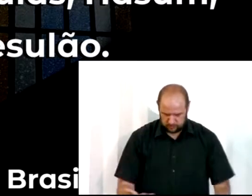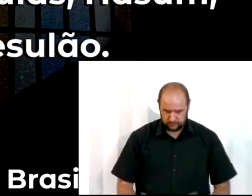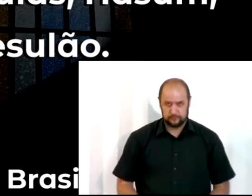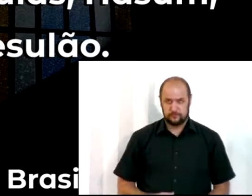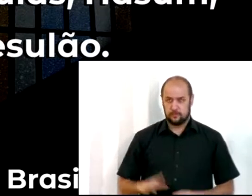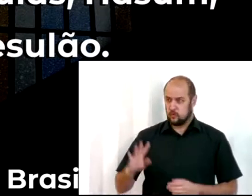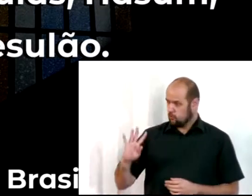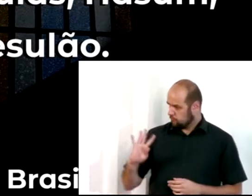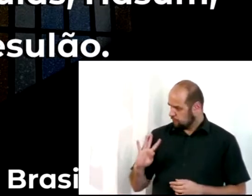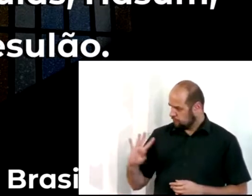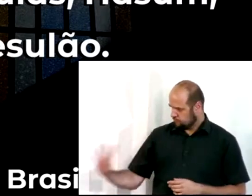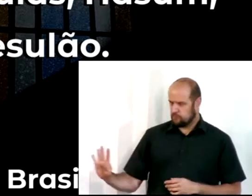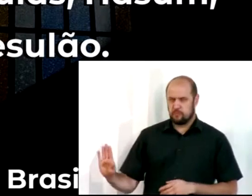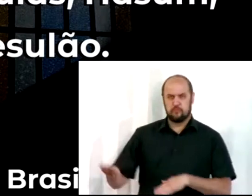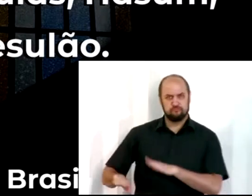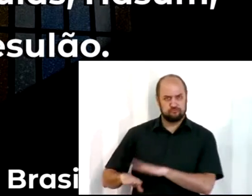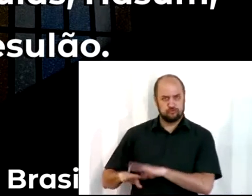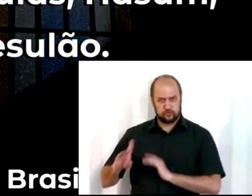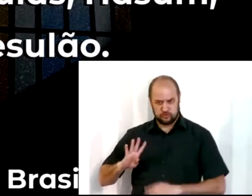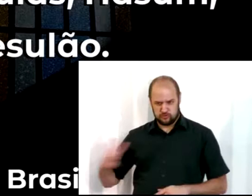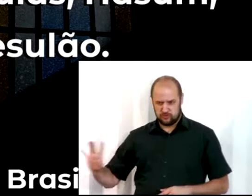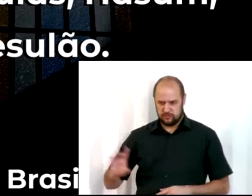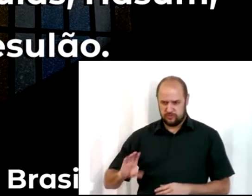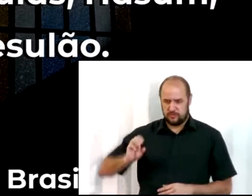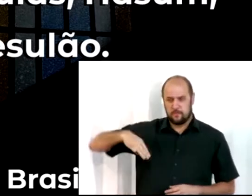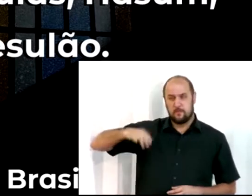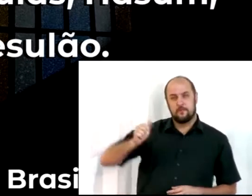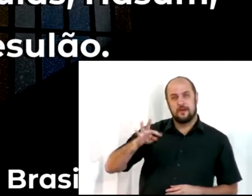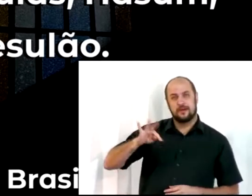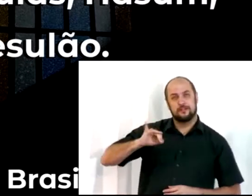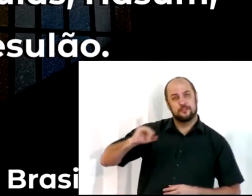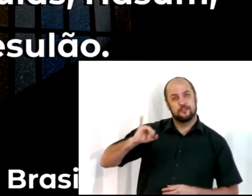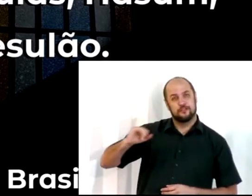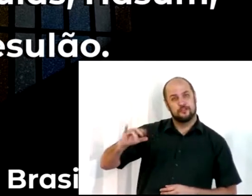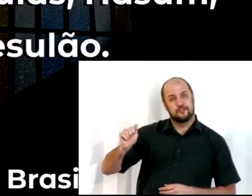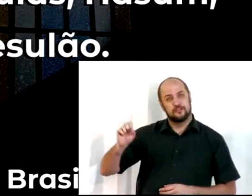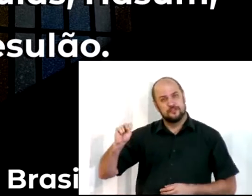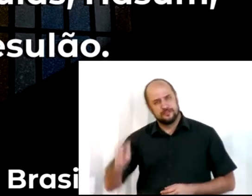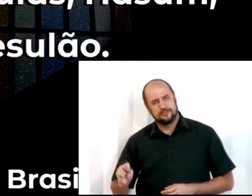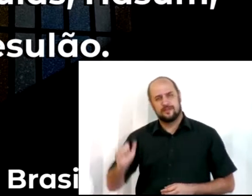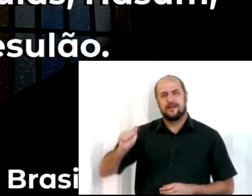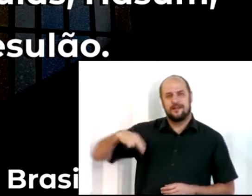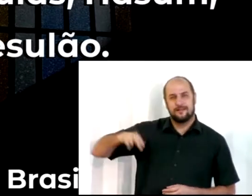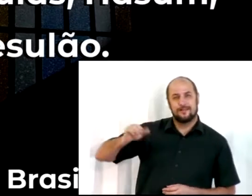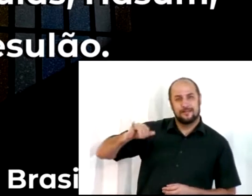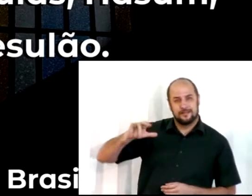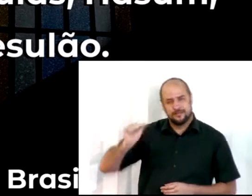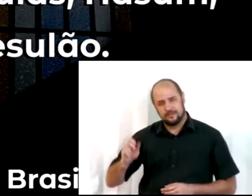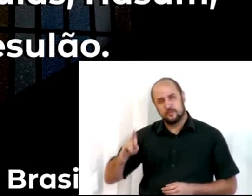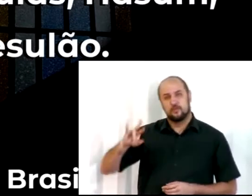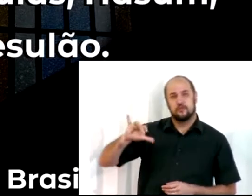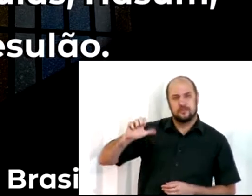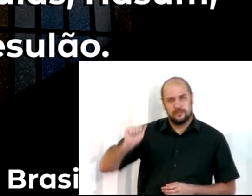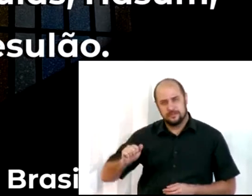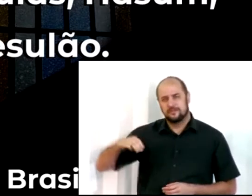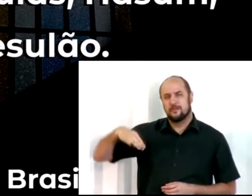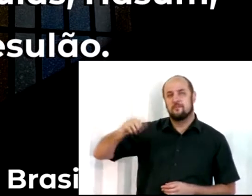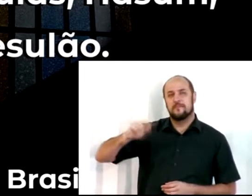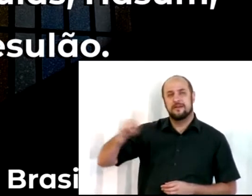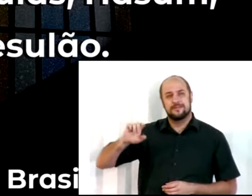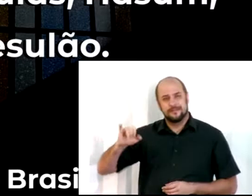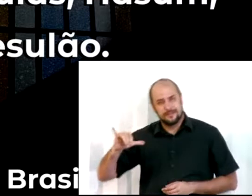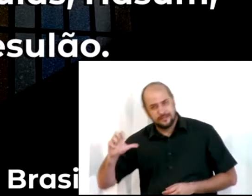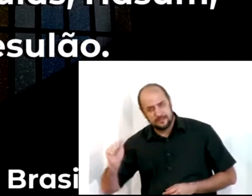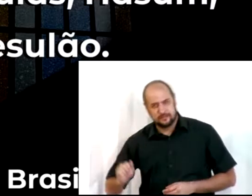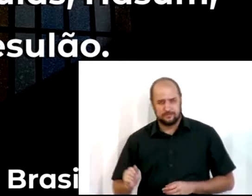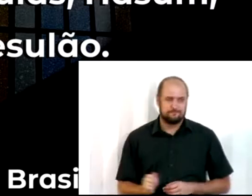à sua direita, Matitias, Sema, Anaías, Urias, Iuquias, Maaséas, e